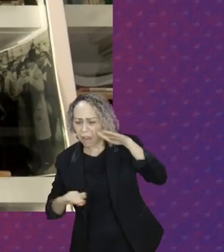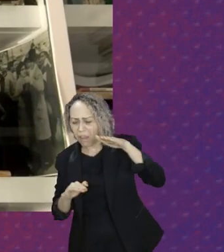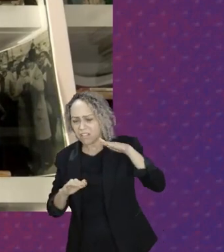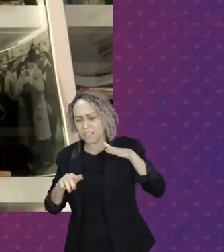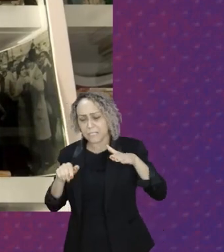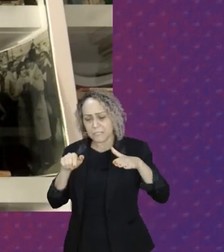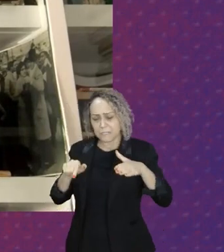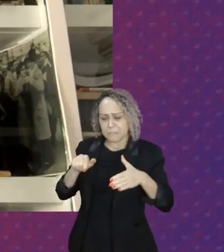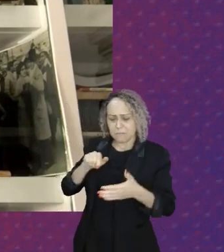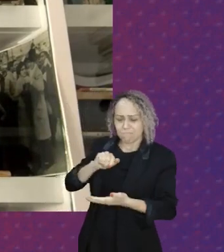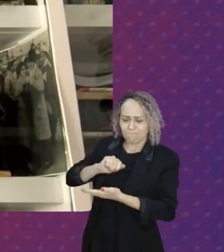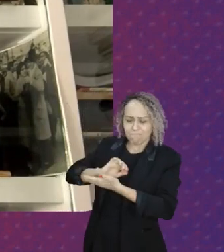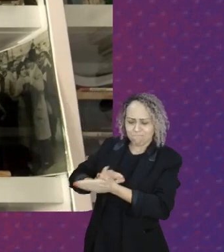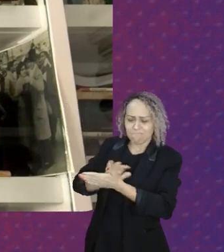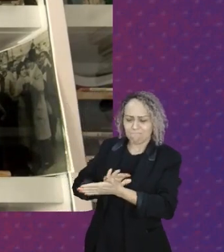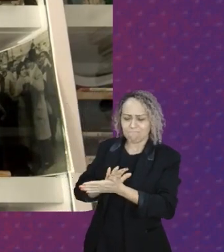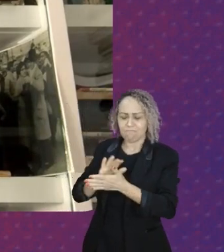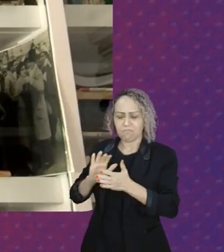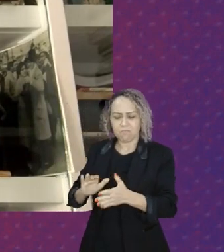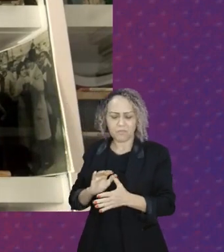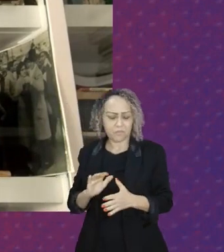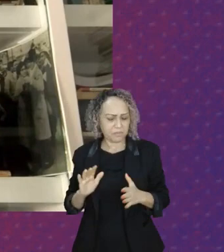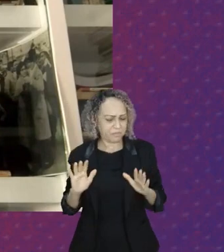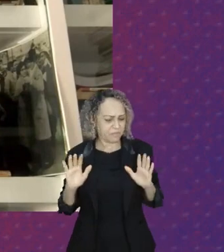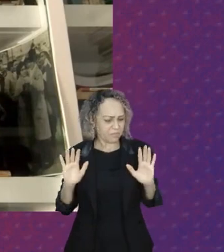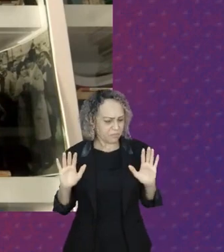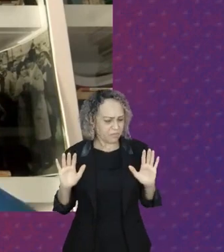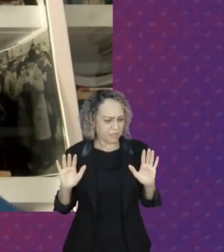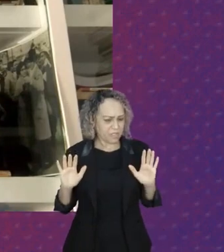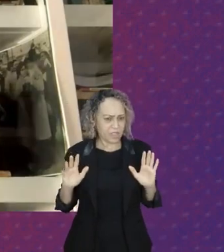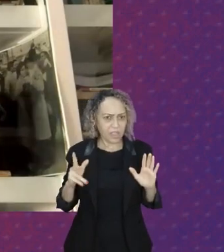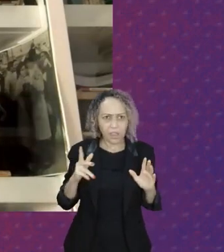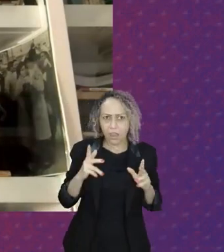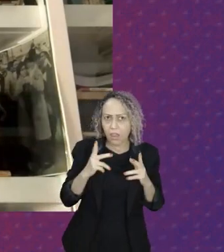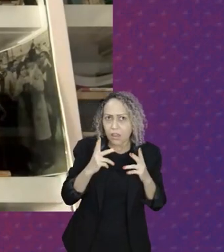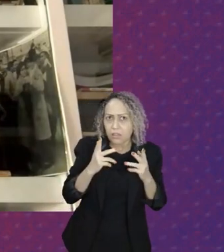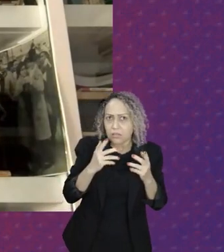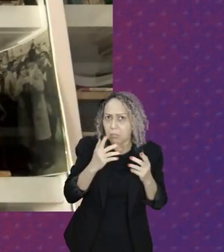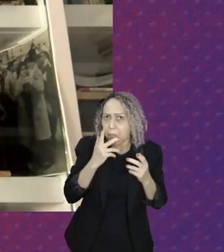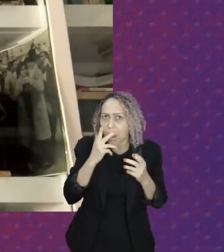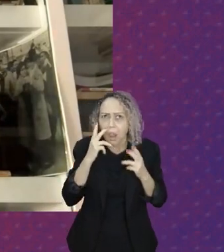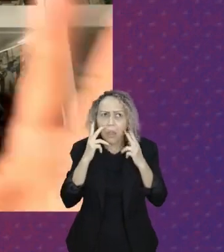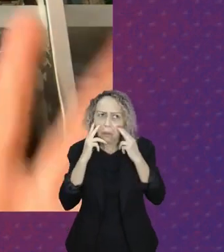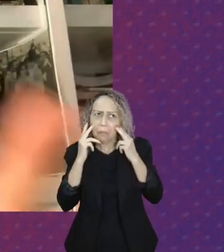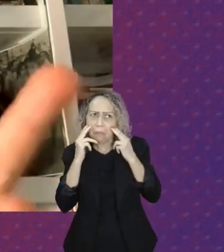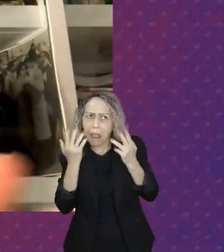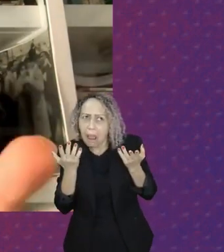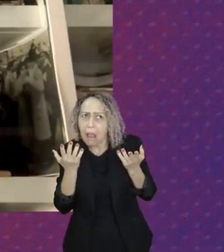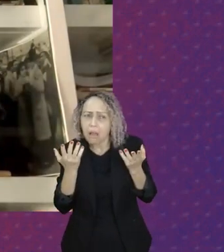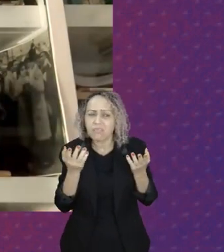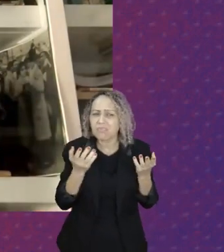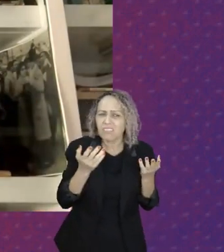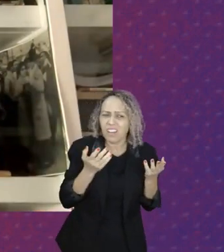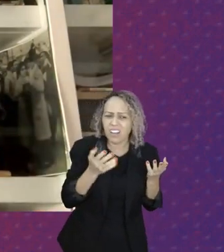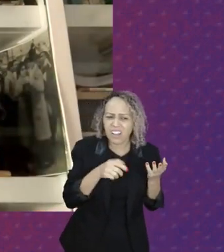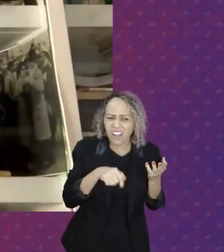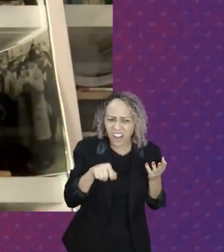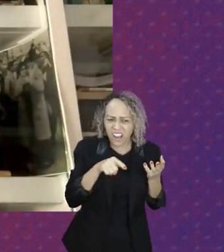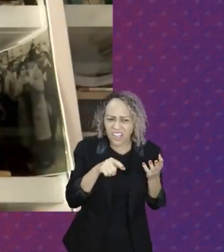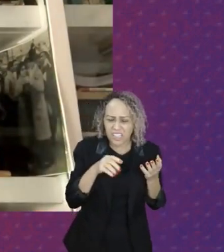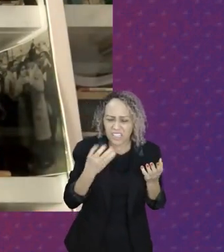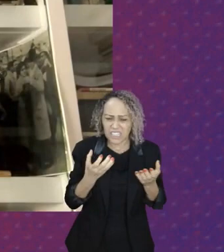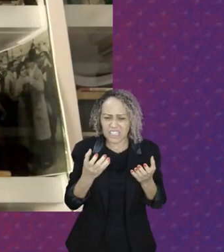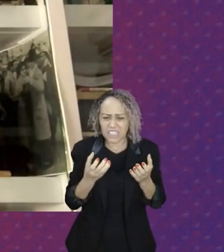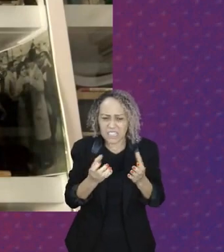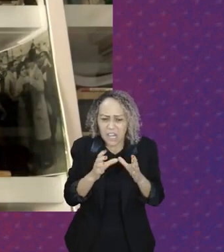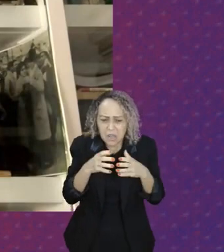que normatizam o que não é normal, que quer apagar a diversidade, essa mesma sociedade cria os